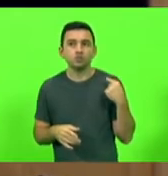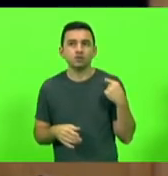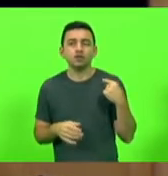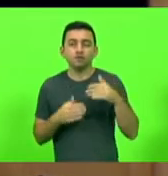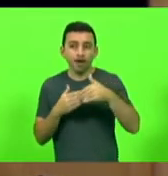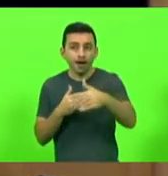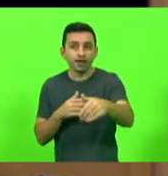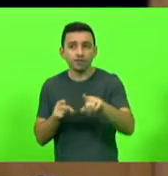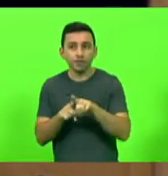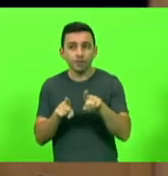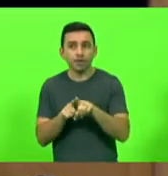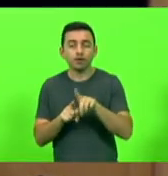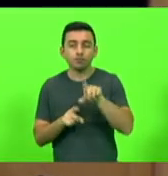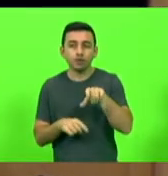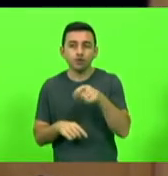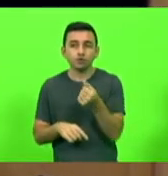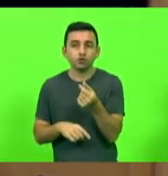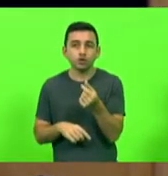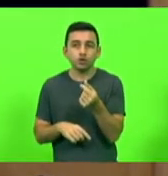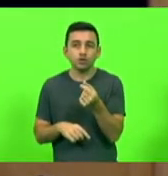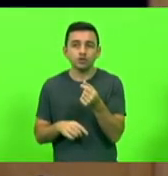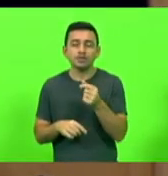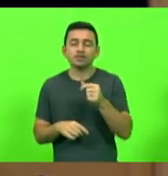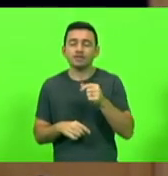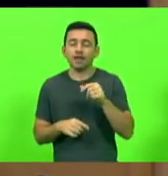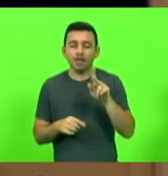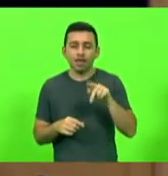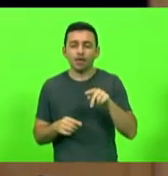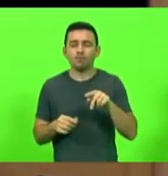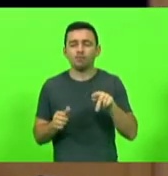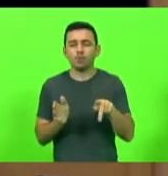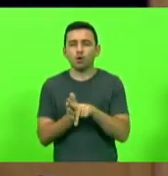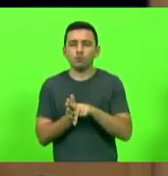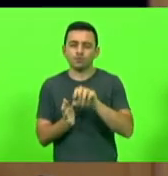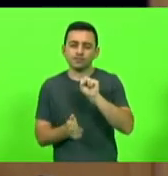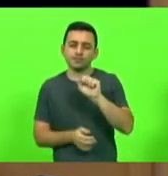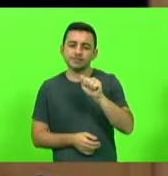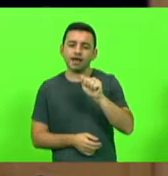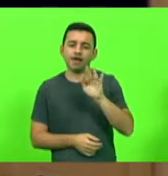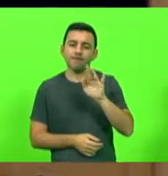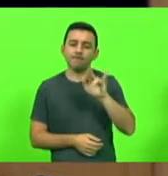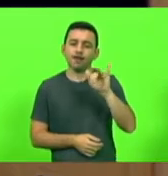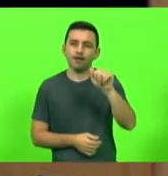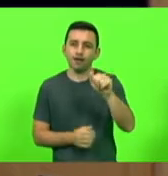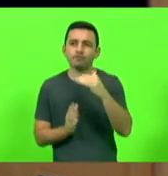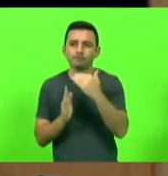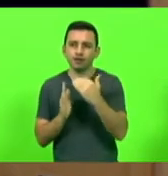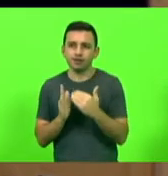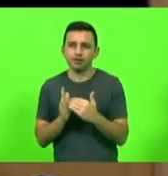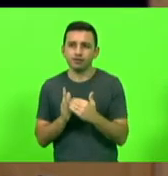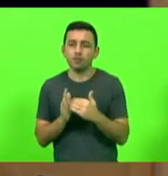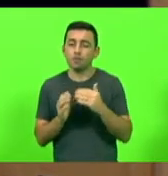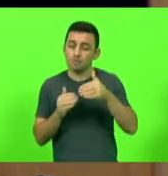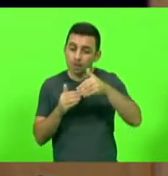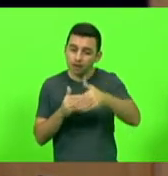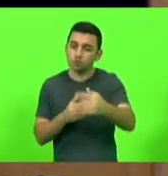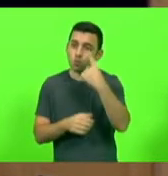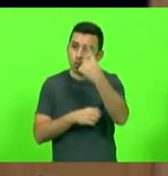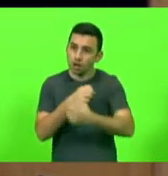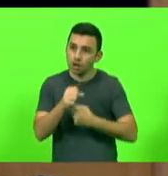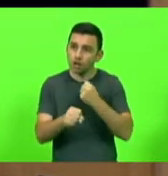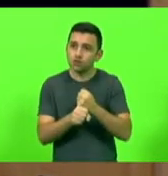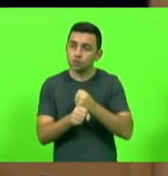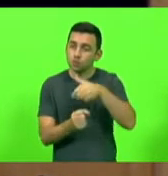operações de crédito rural do Plano Safra 2021-2022, para pelo menos um ano após a última